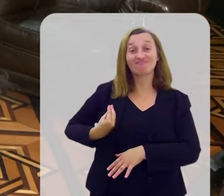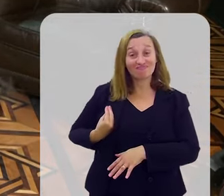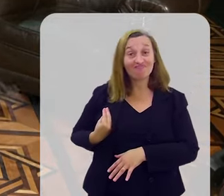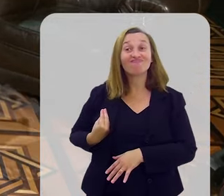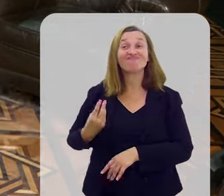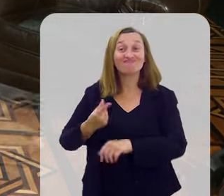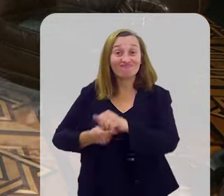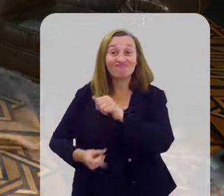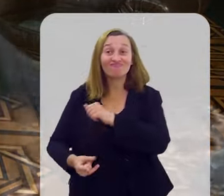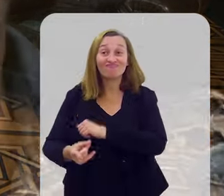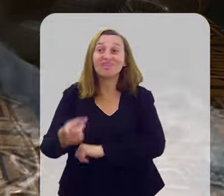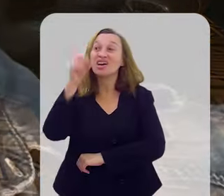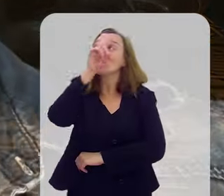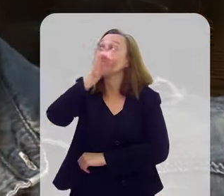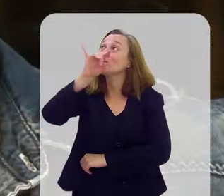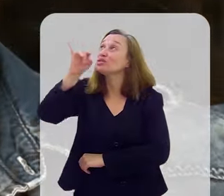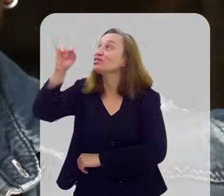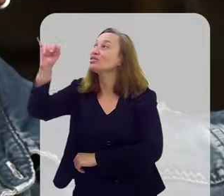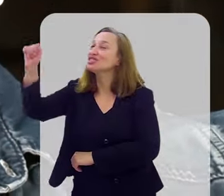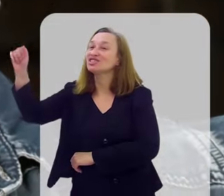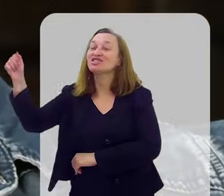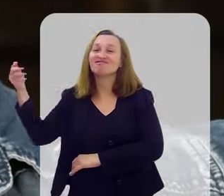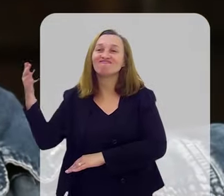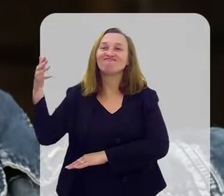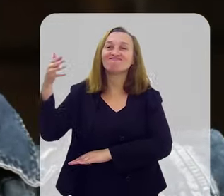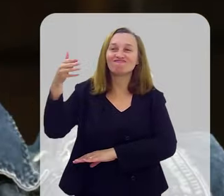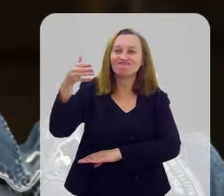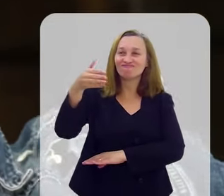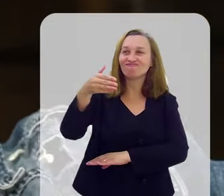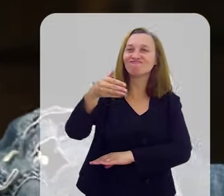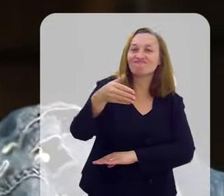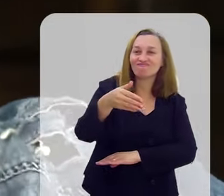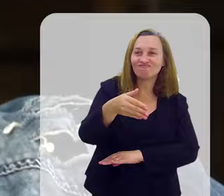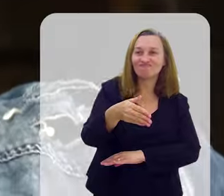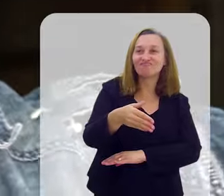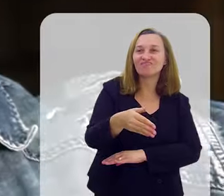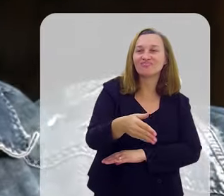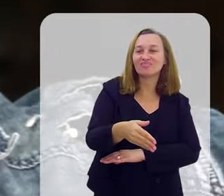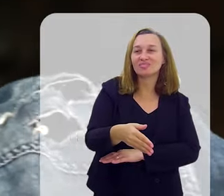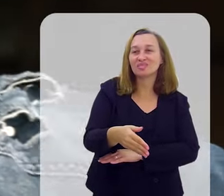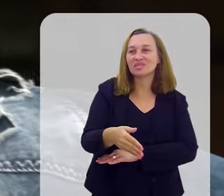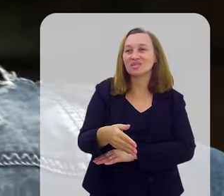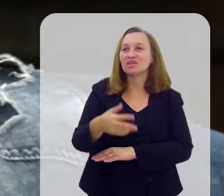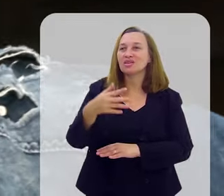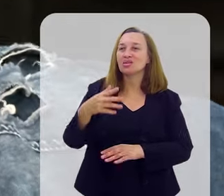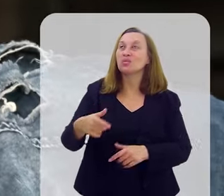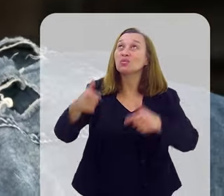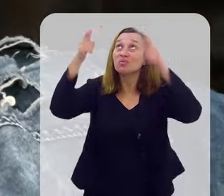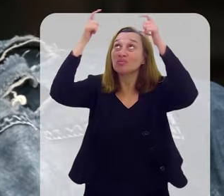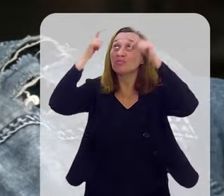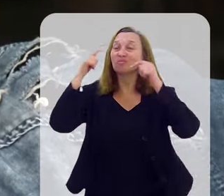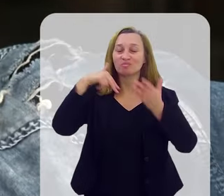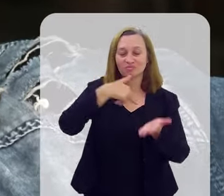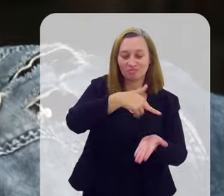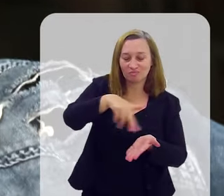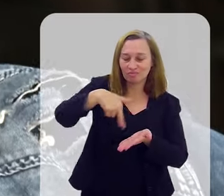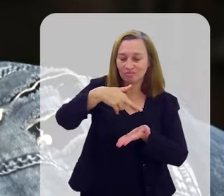Agora reina e vivo está